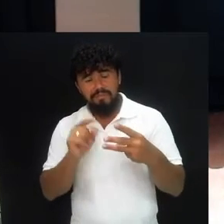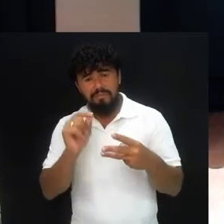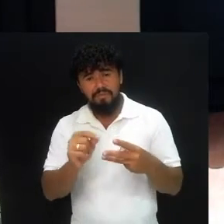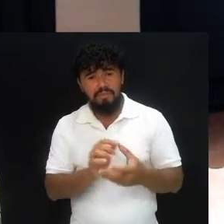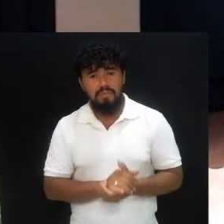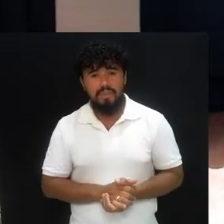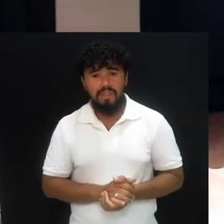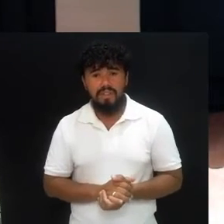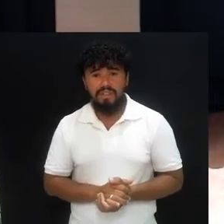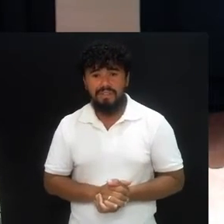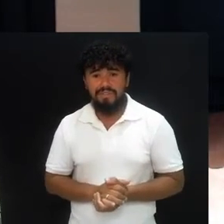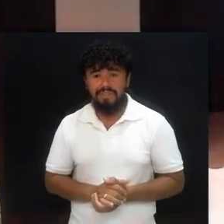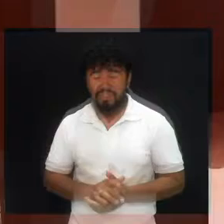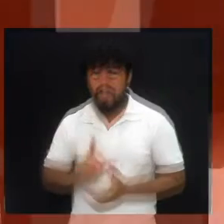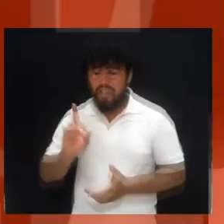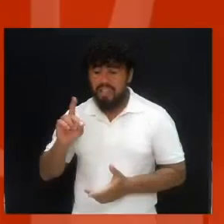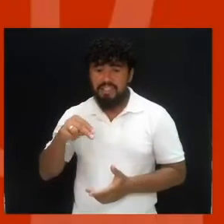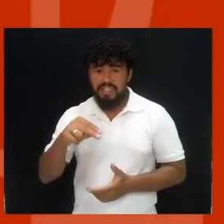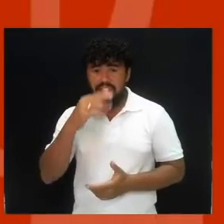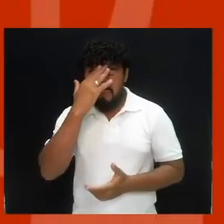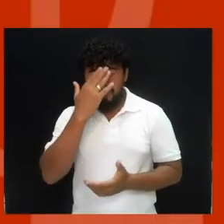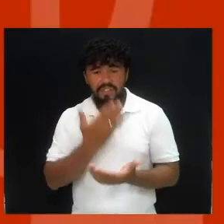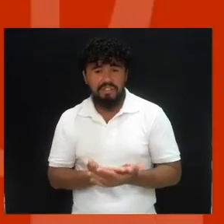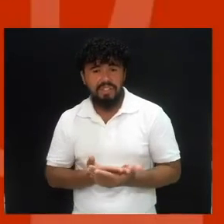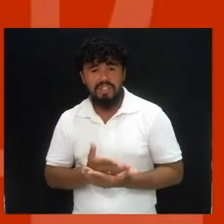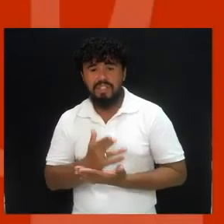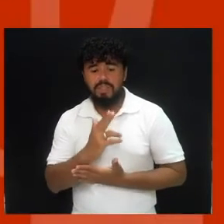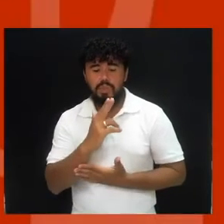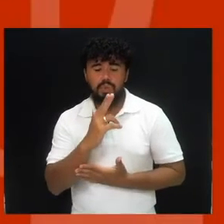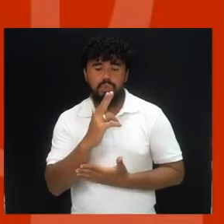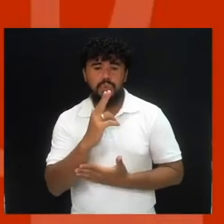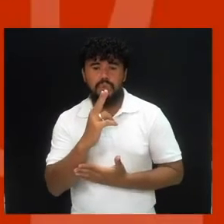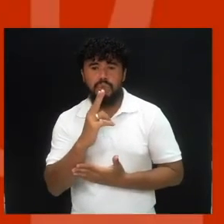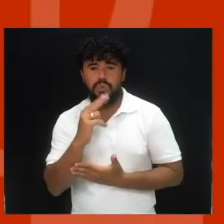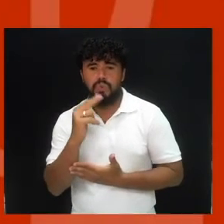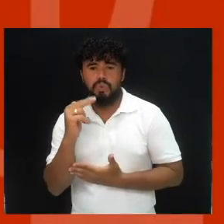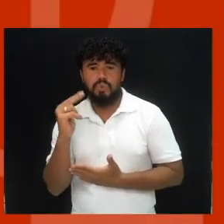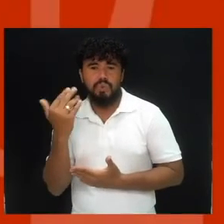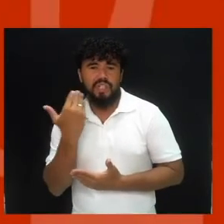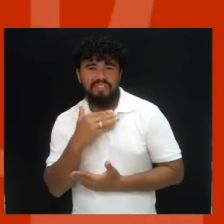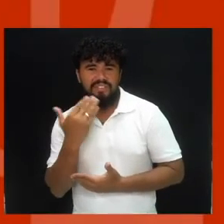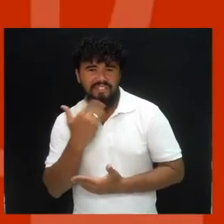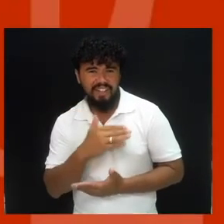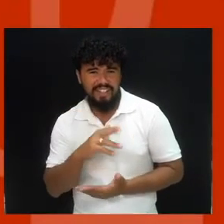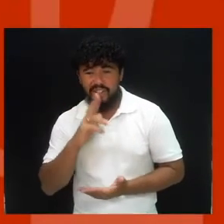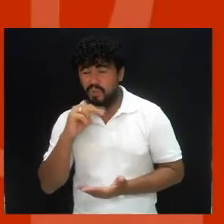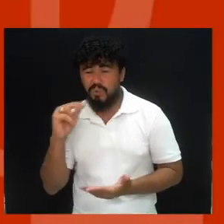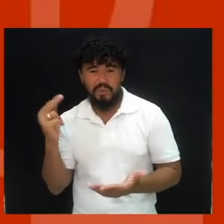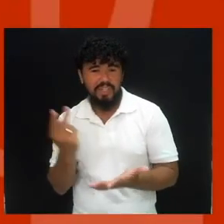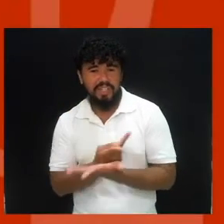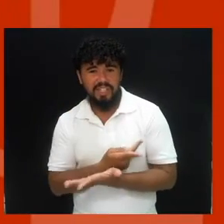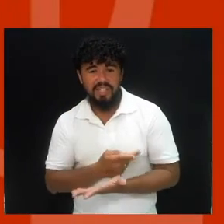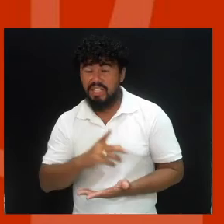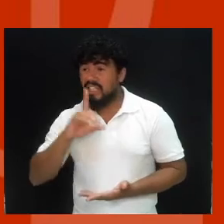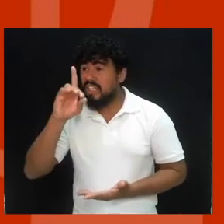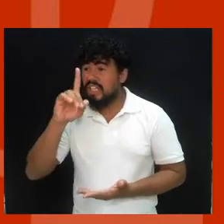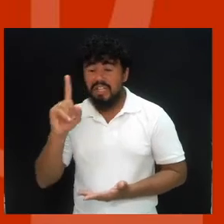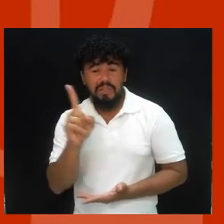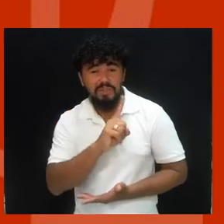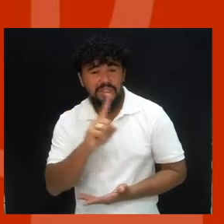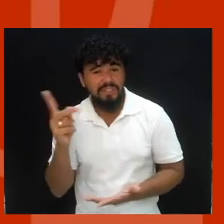confiou em Deus e acreditou que nunca, Deus nunca iria falhar. Deus não